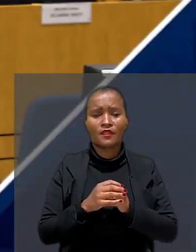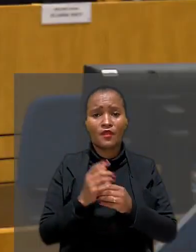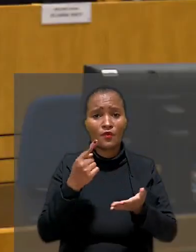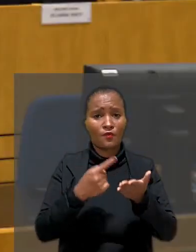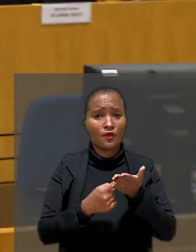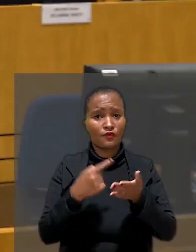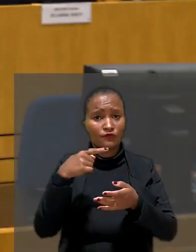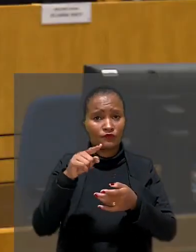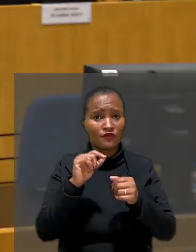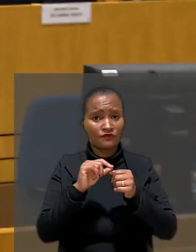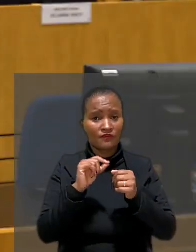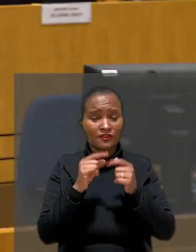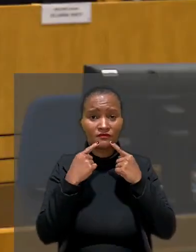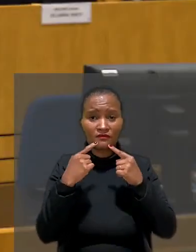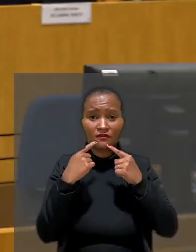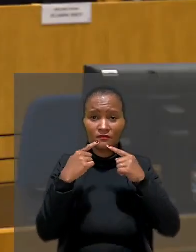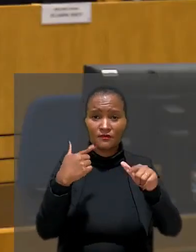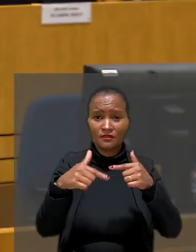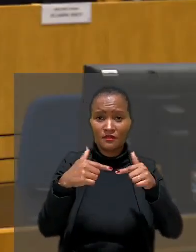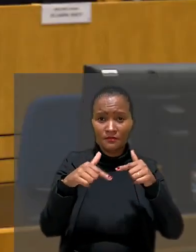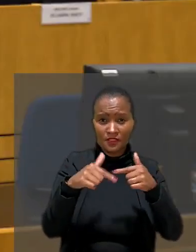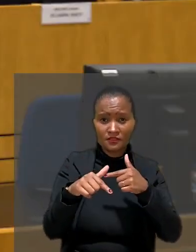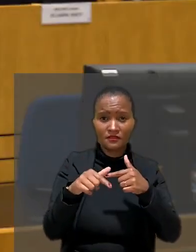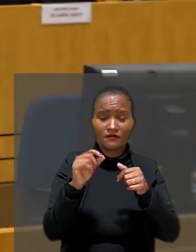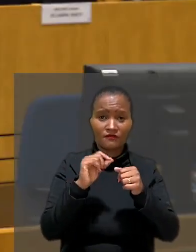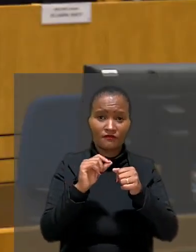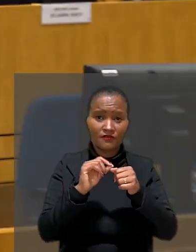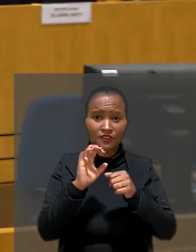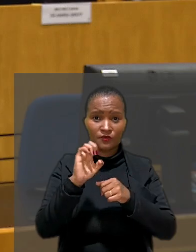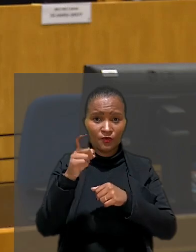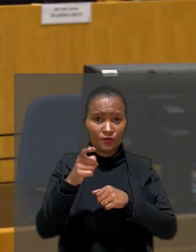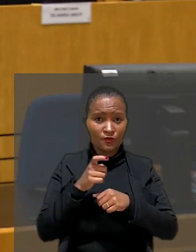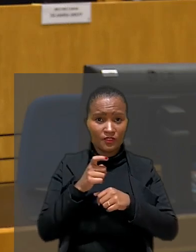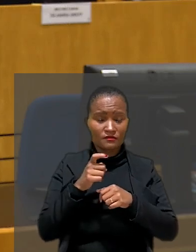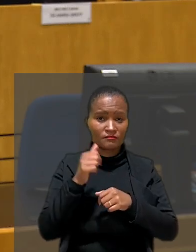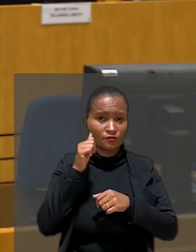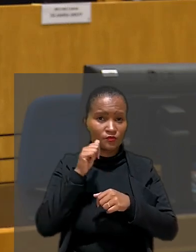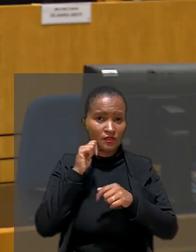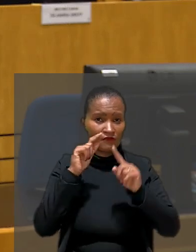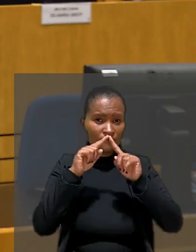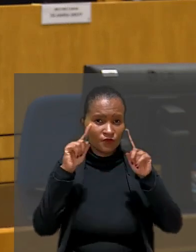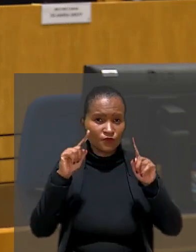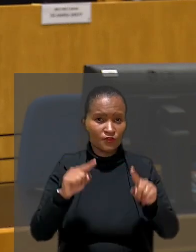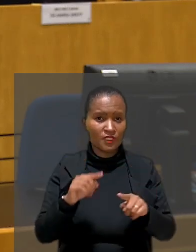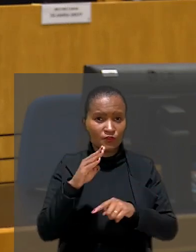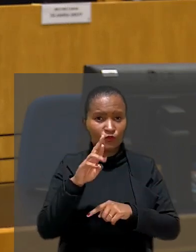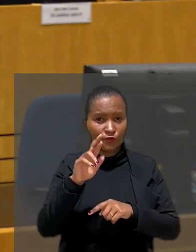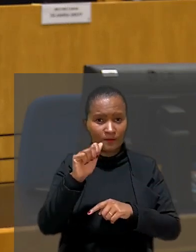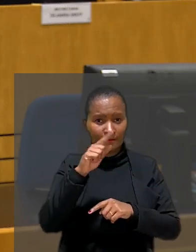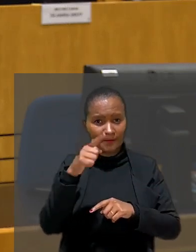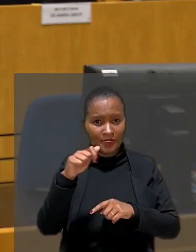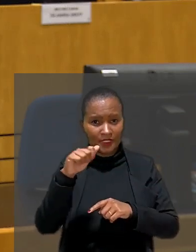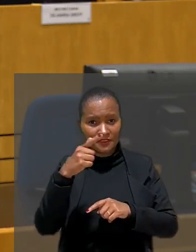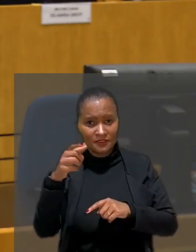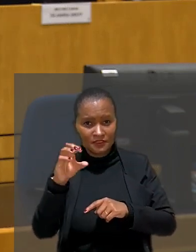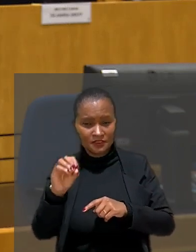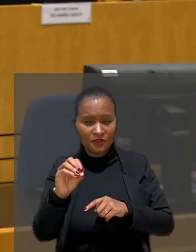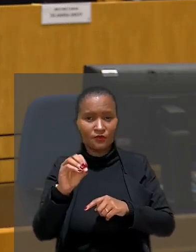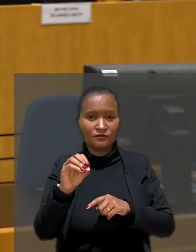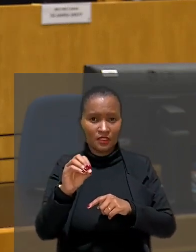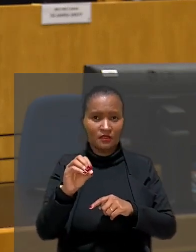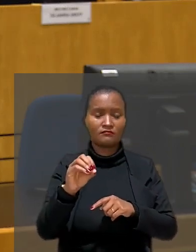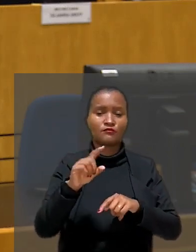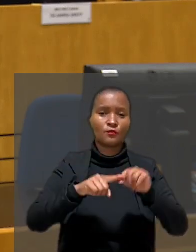O acordo foi firmado numa reclamação trabalhista ajuizada por uma ex-empregada do Brasão Supermercados de